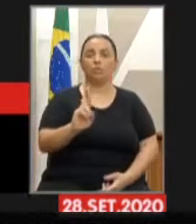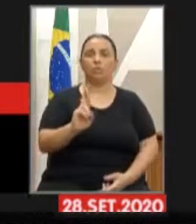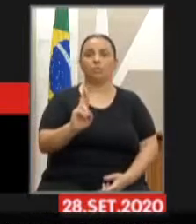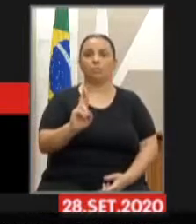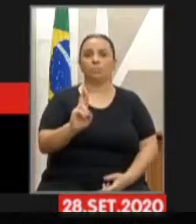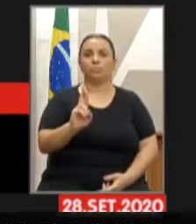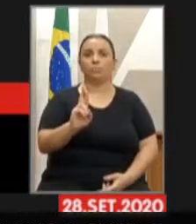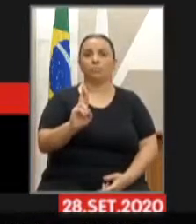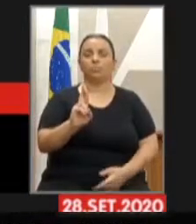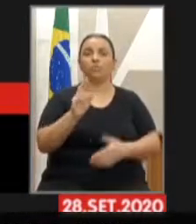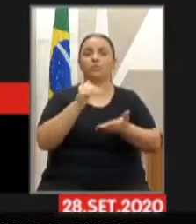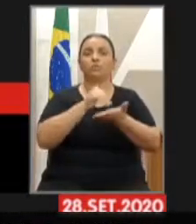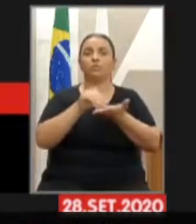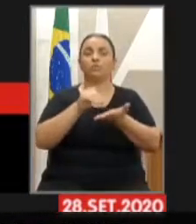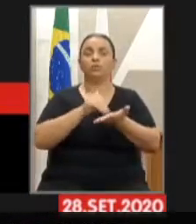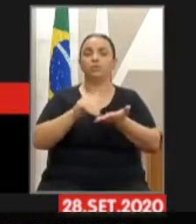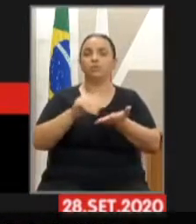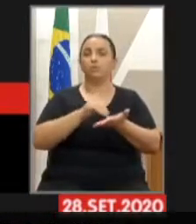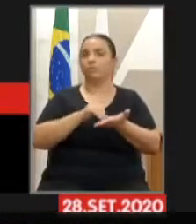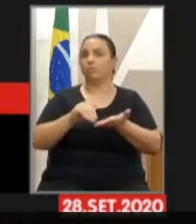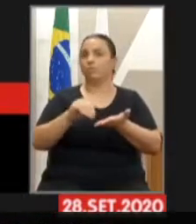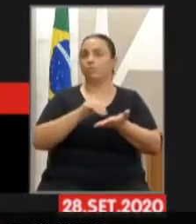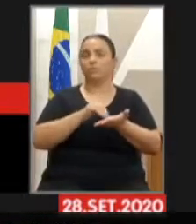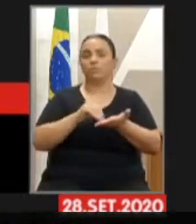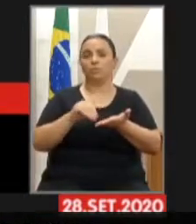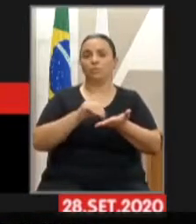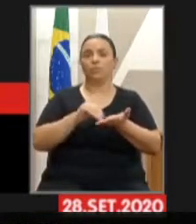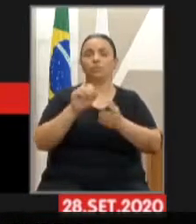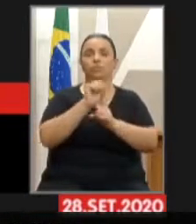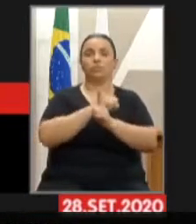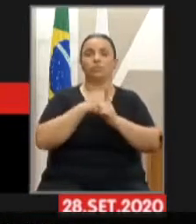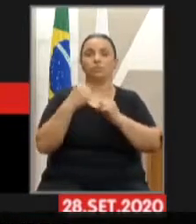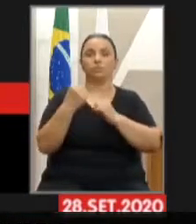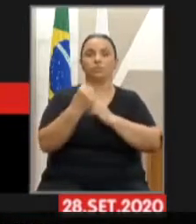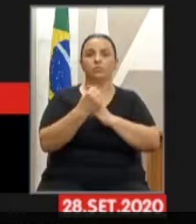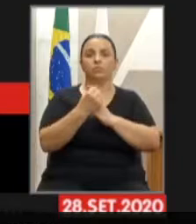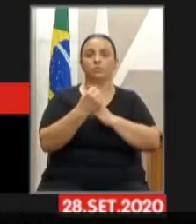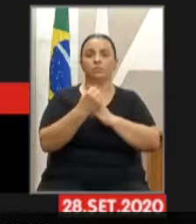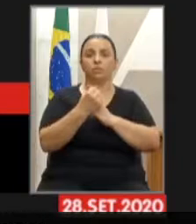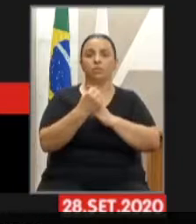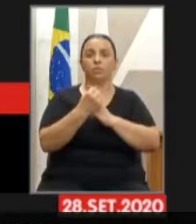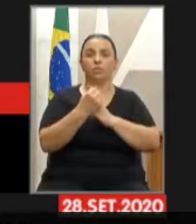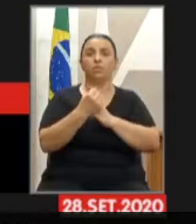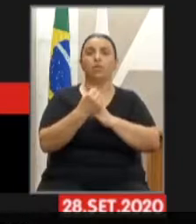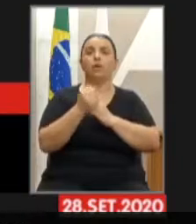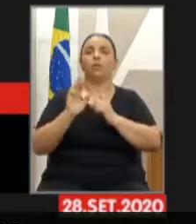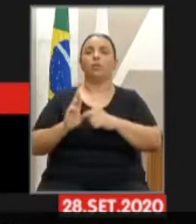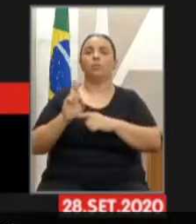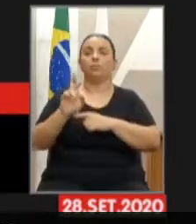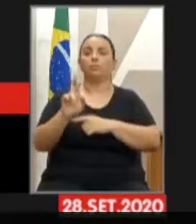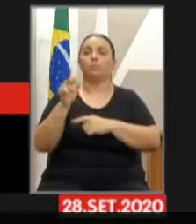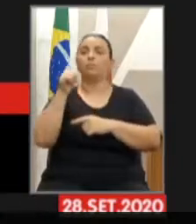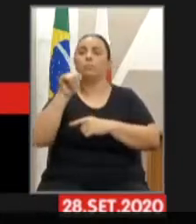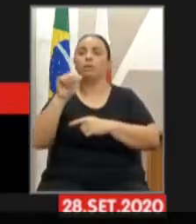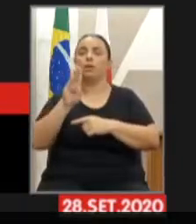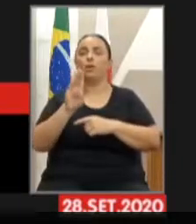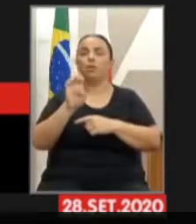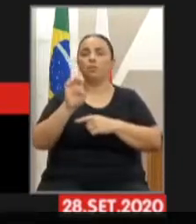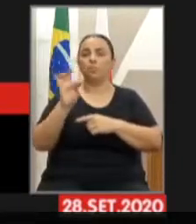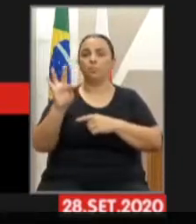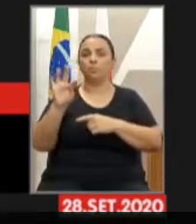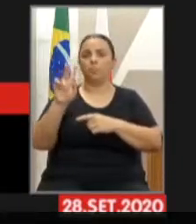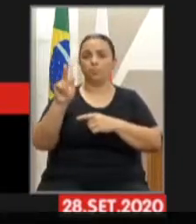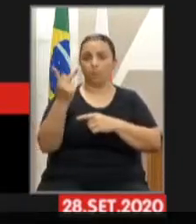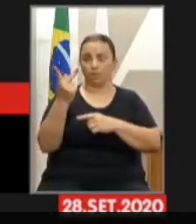Secretaria da Secretaria Social, a nossa secretária, Beth Chucá, e vamos apresentar